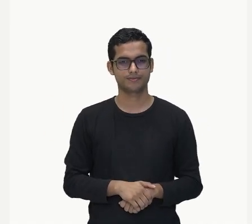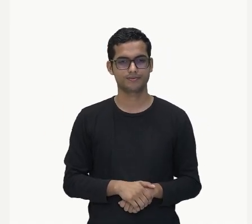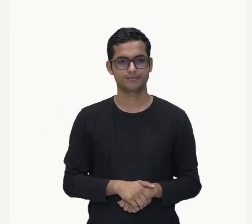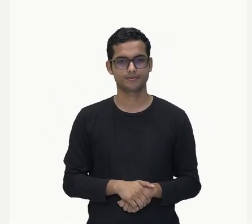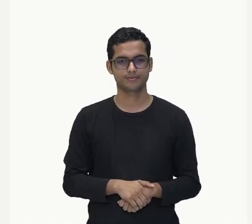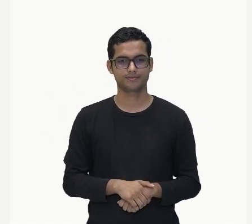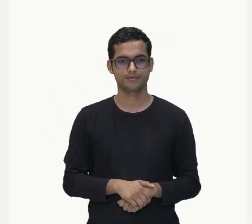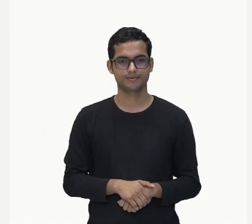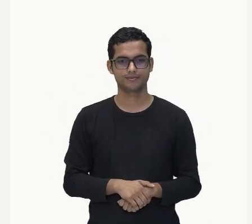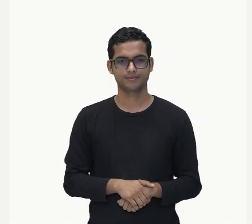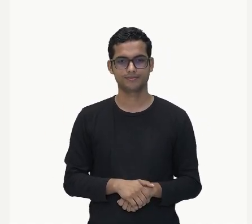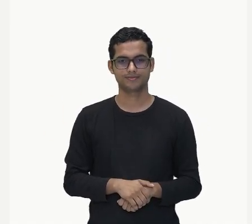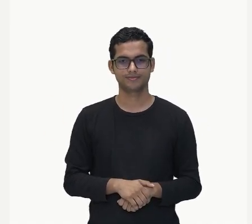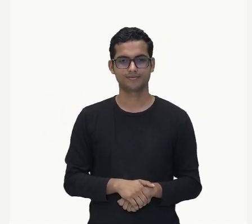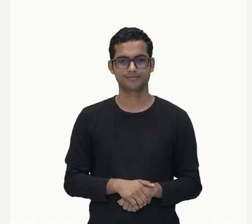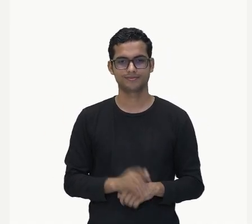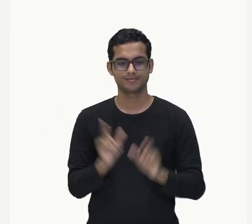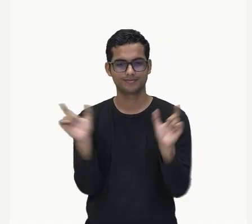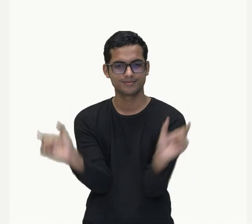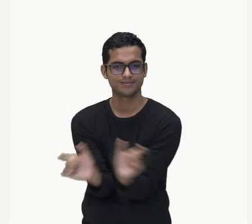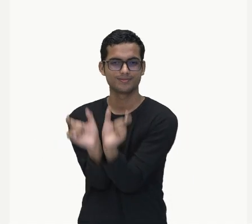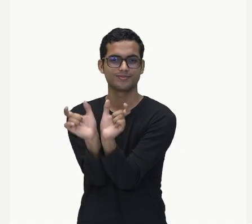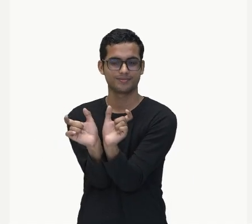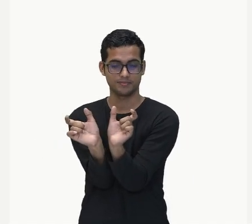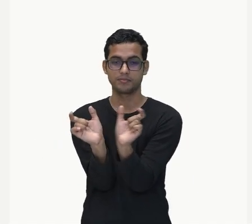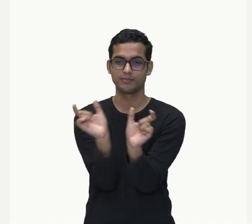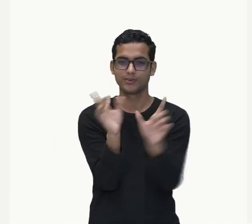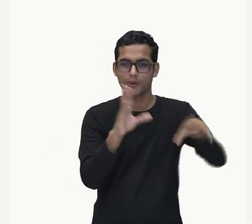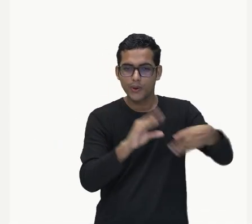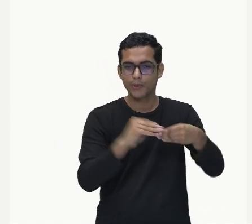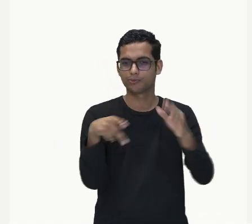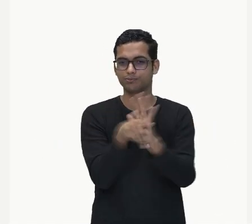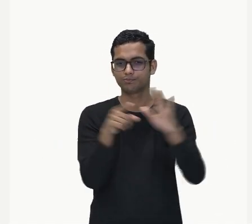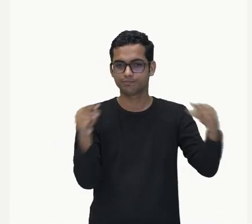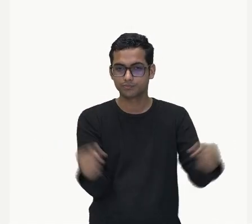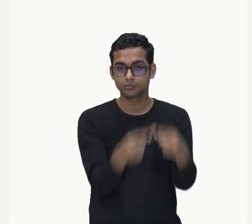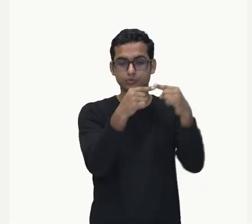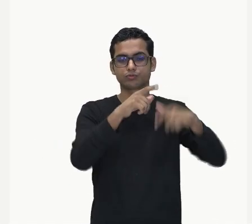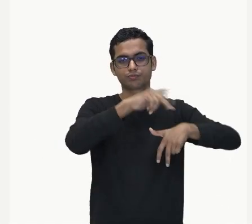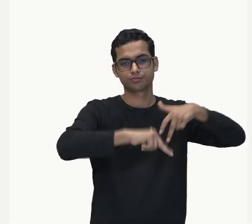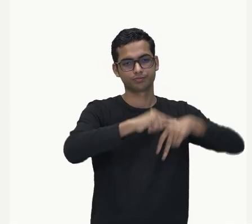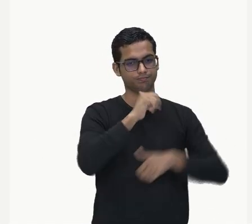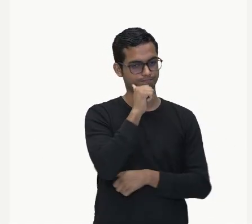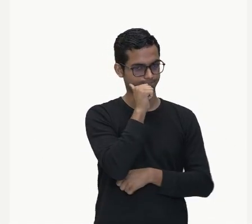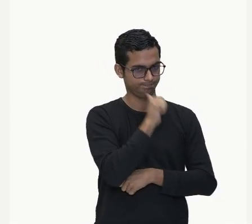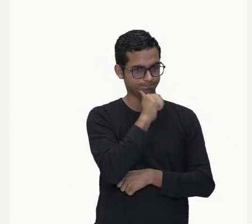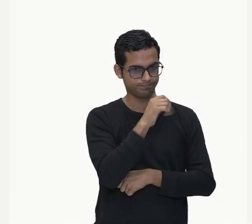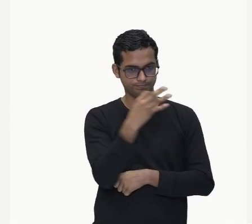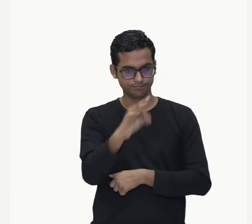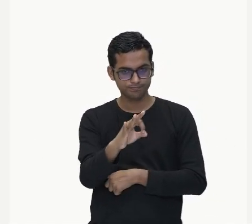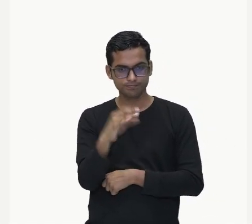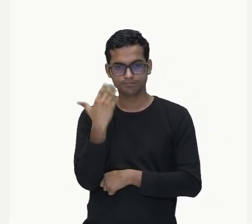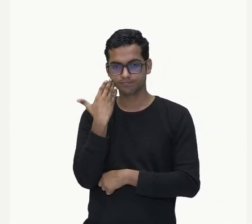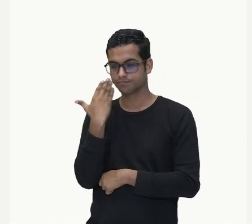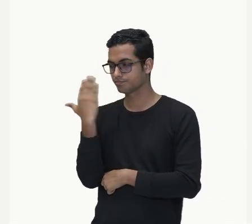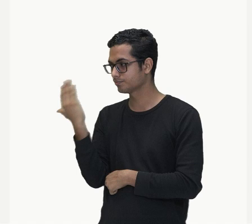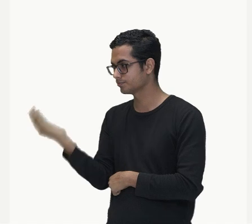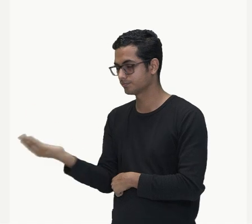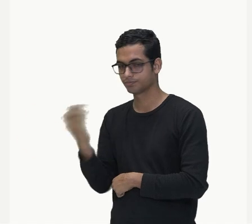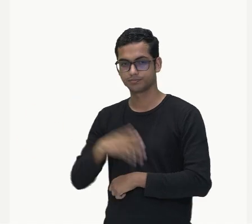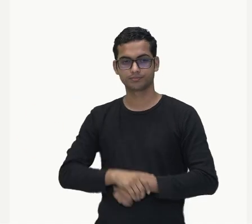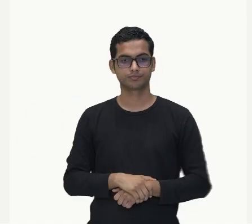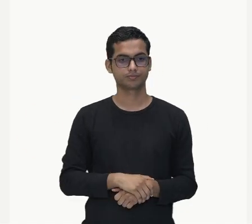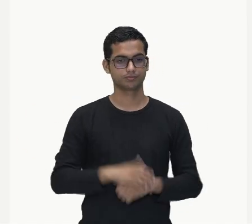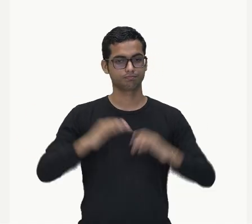plural, no masculino. Ele